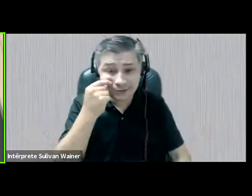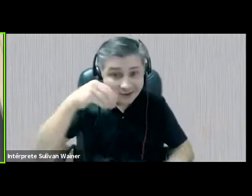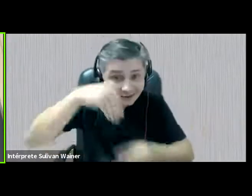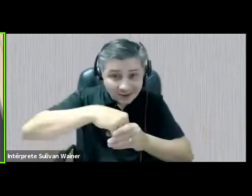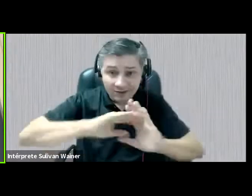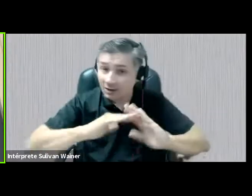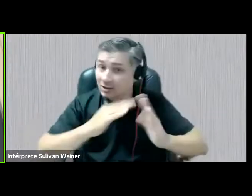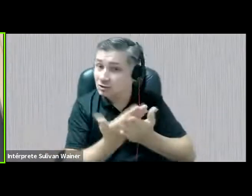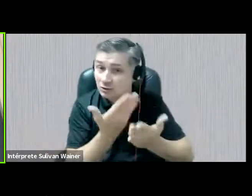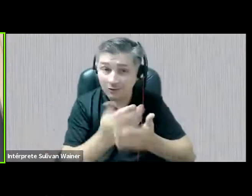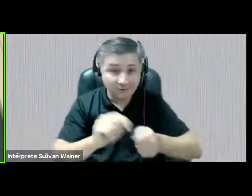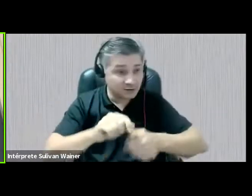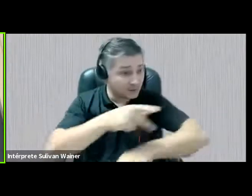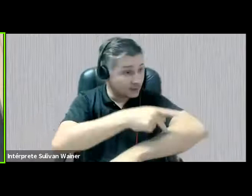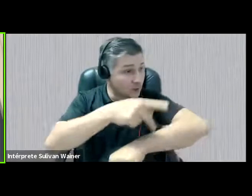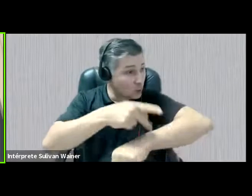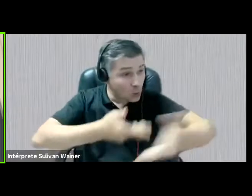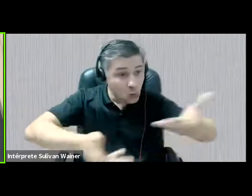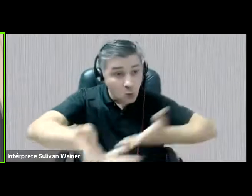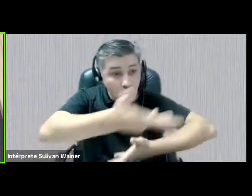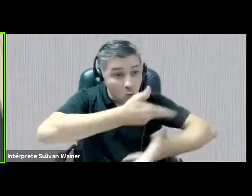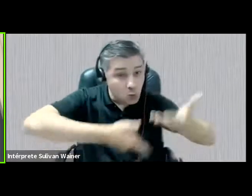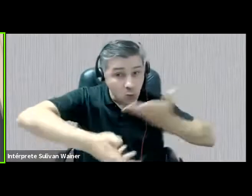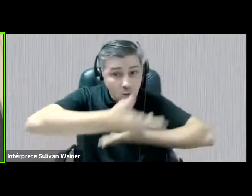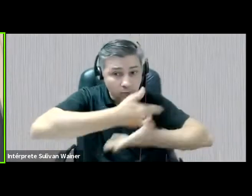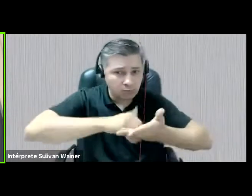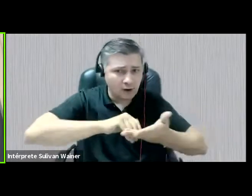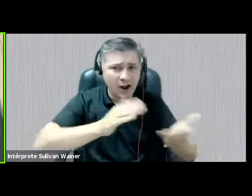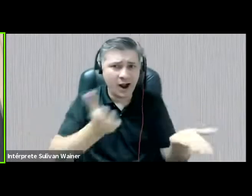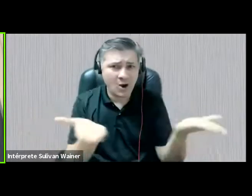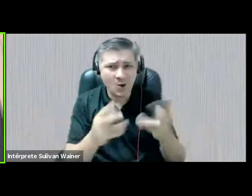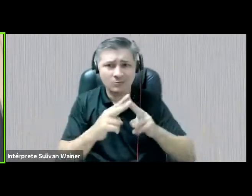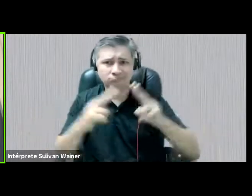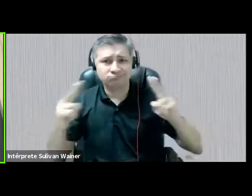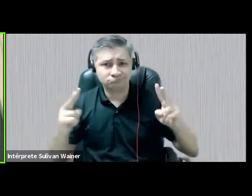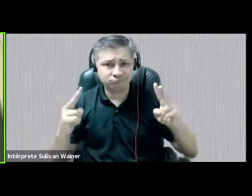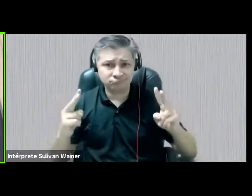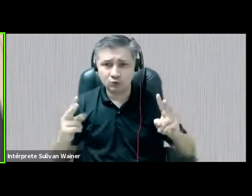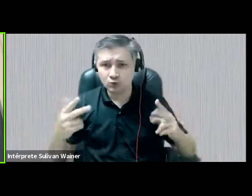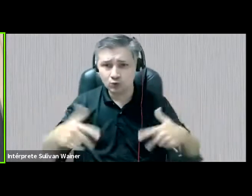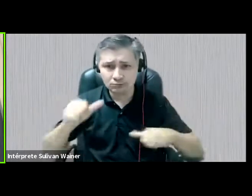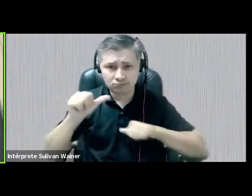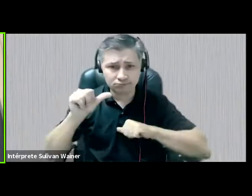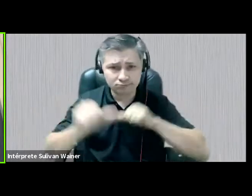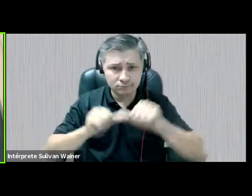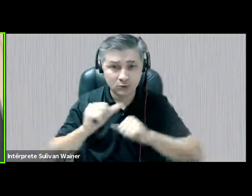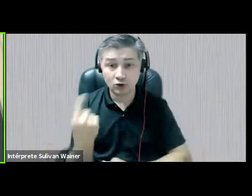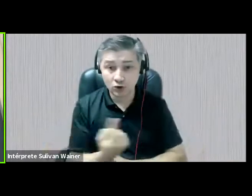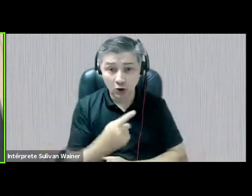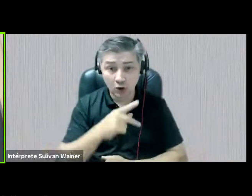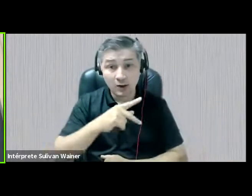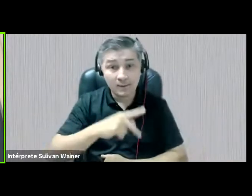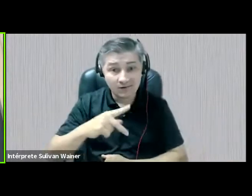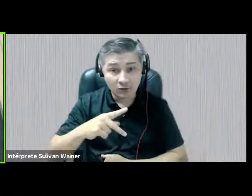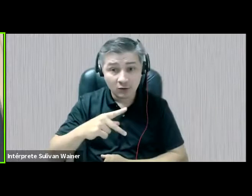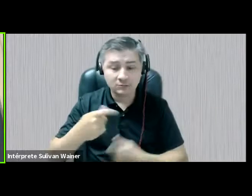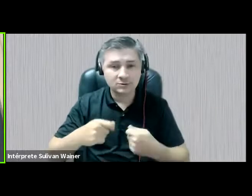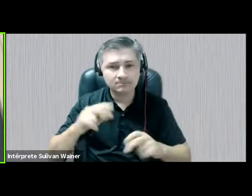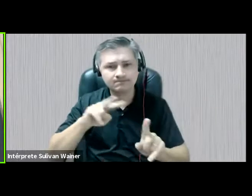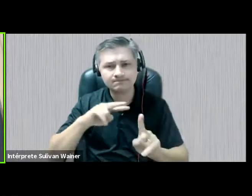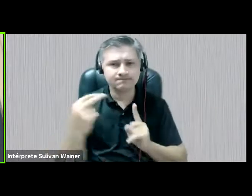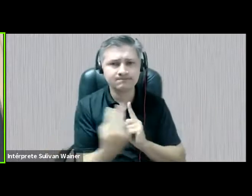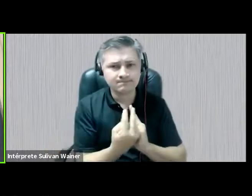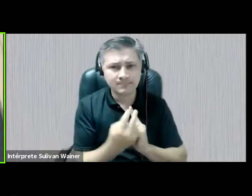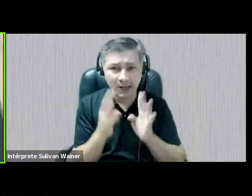pedagógico, né, então para dizer que nós temos como professoras um olhar muito